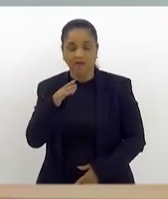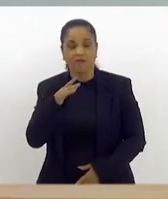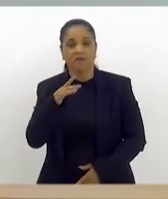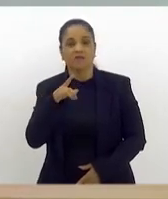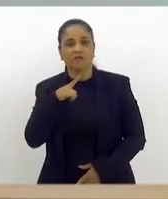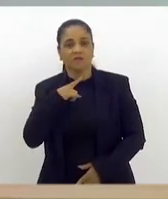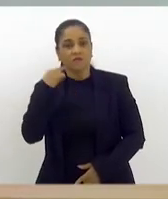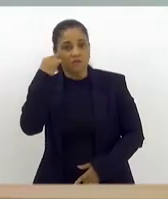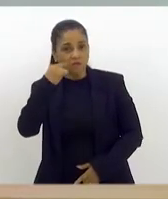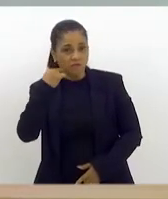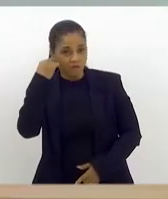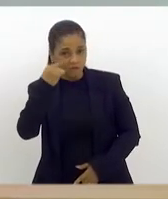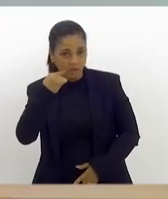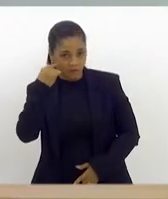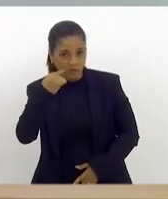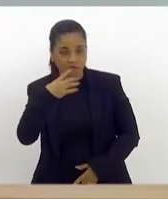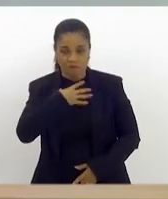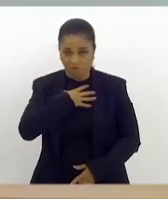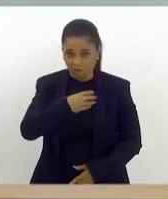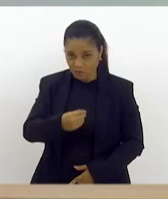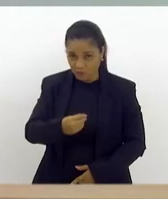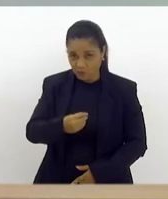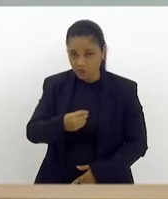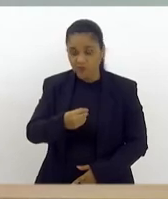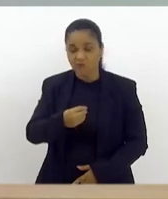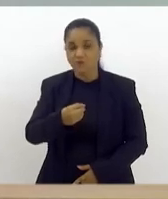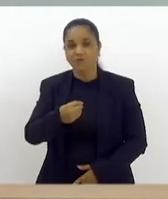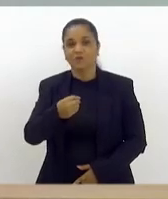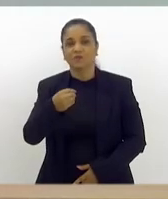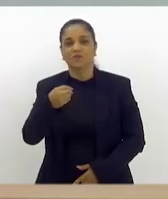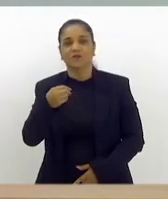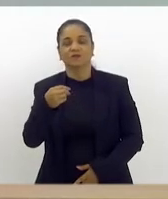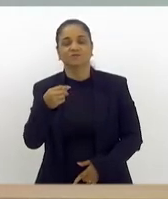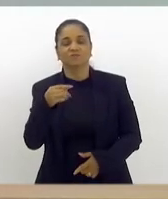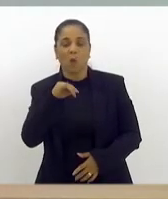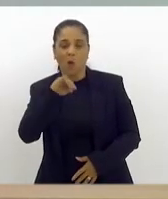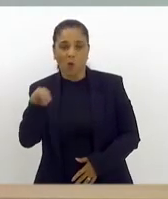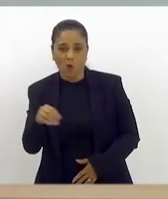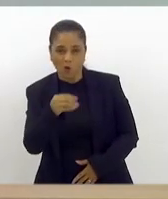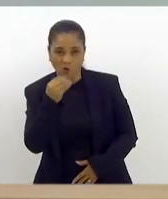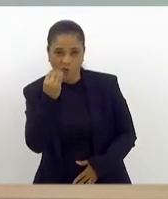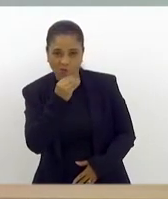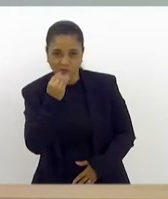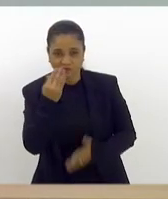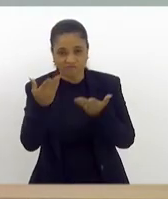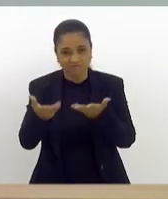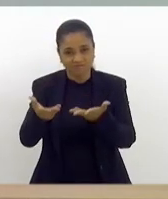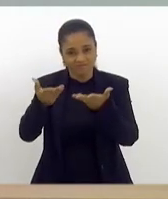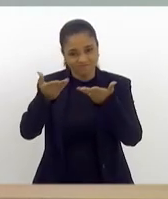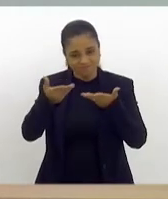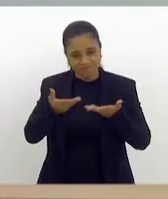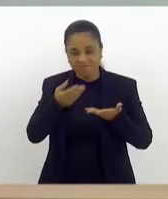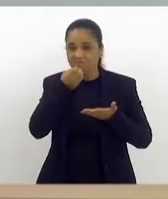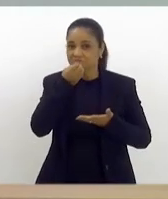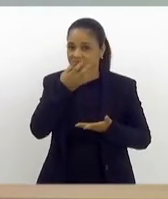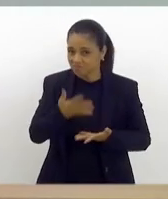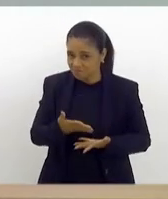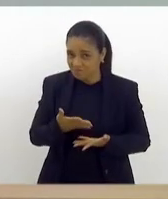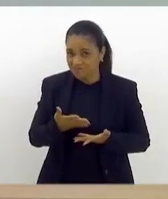federal. E nesta oportunidade queremos dar boas-vindas a todos.